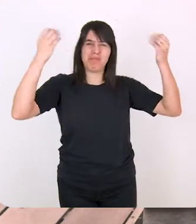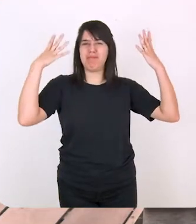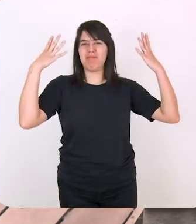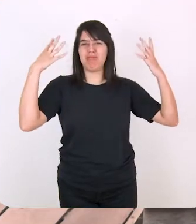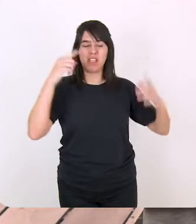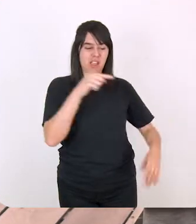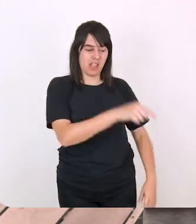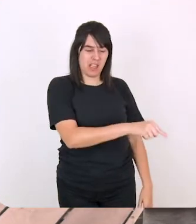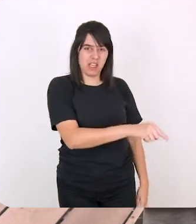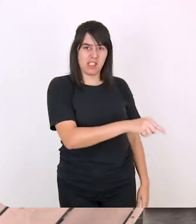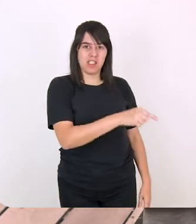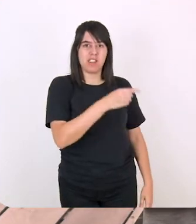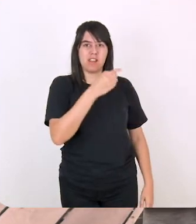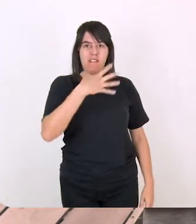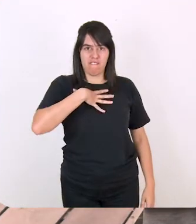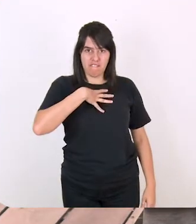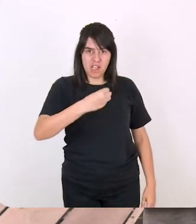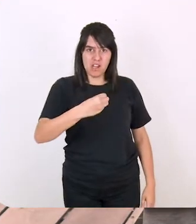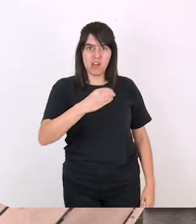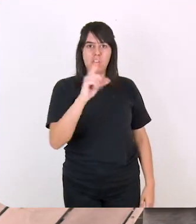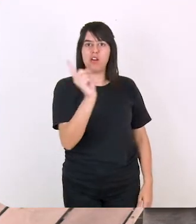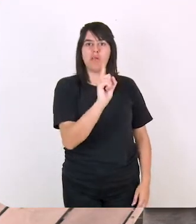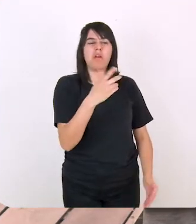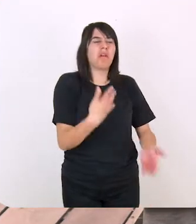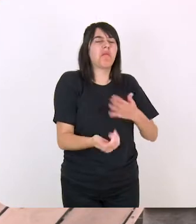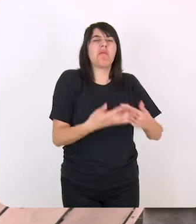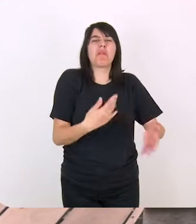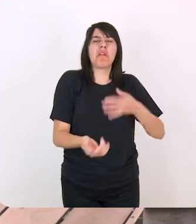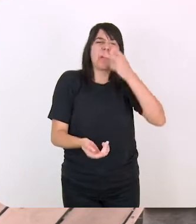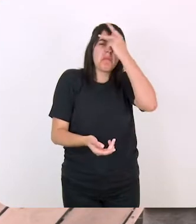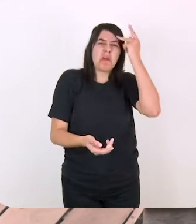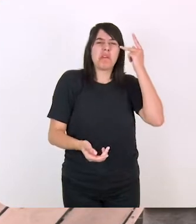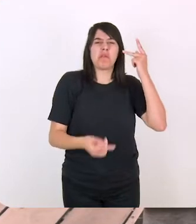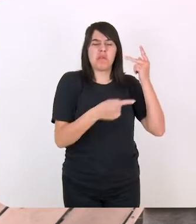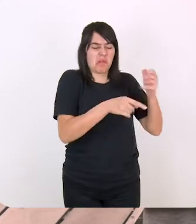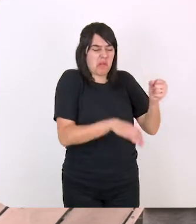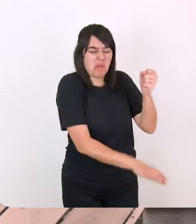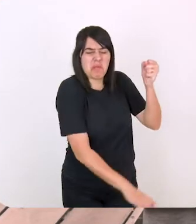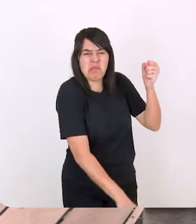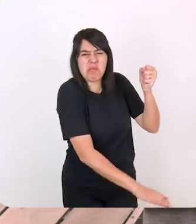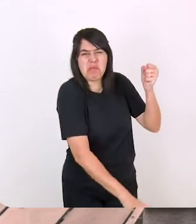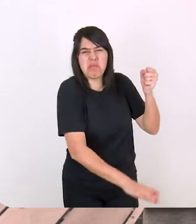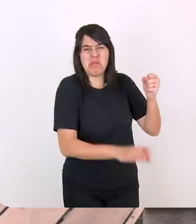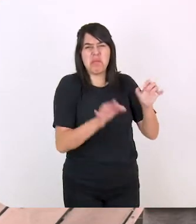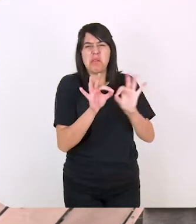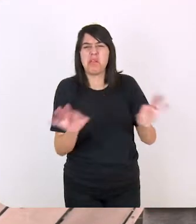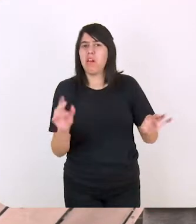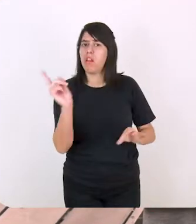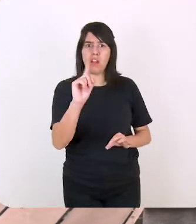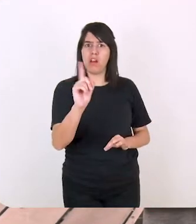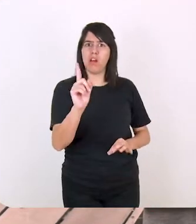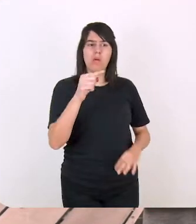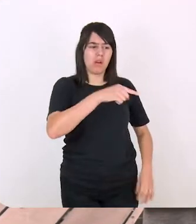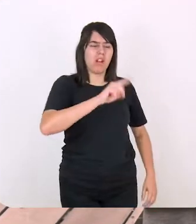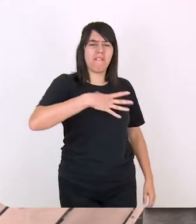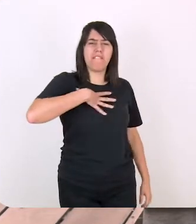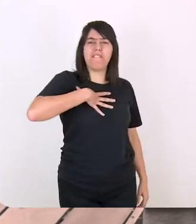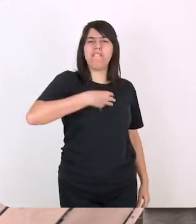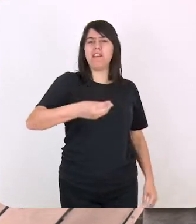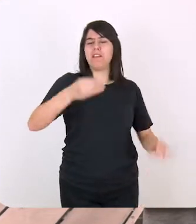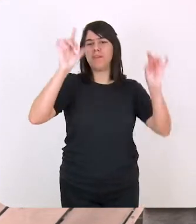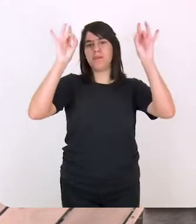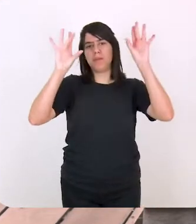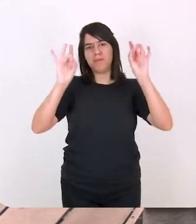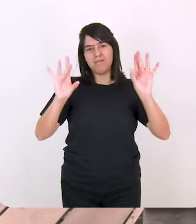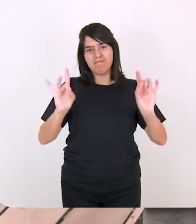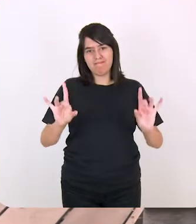considerado um filho ou a hierarquia familiar lá embaixo. Não, ele era